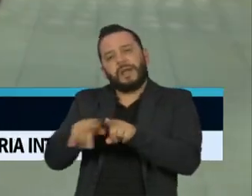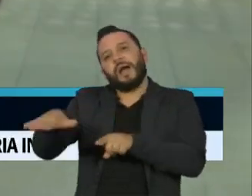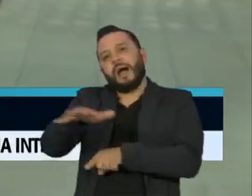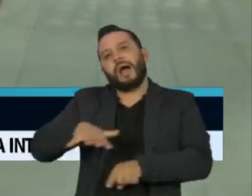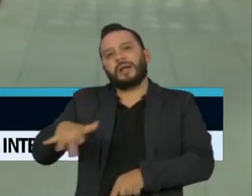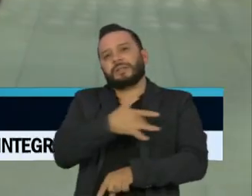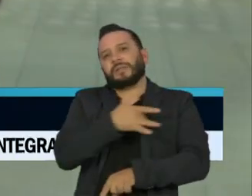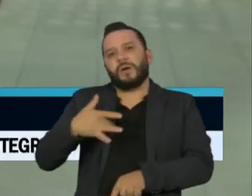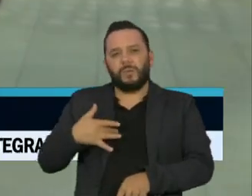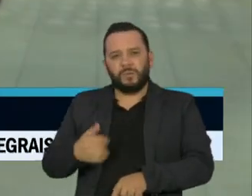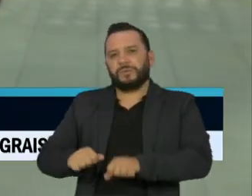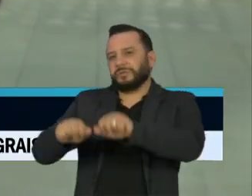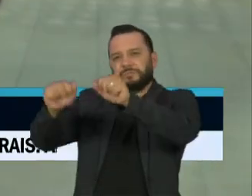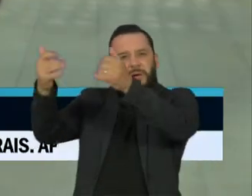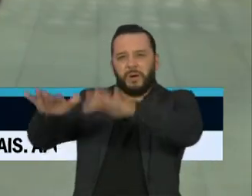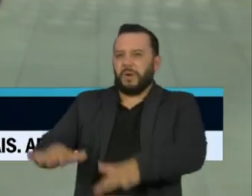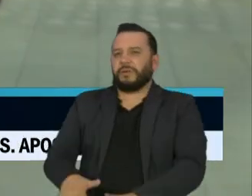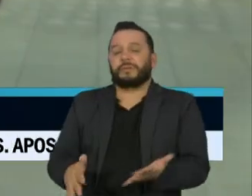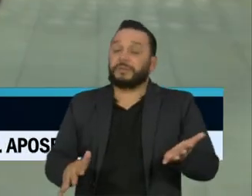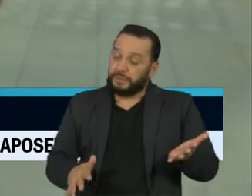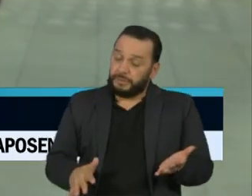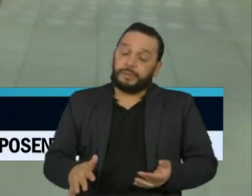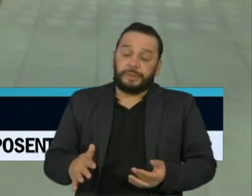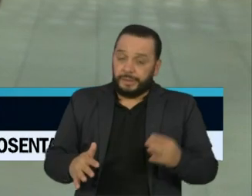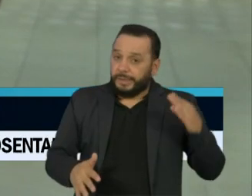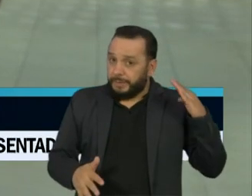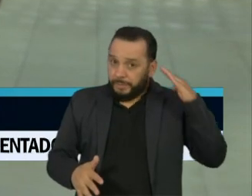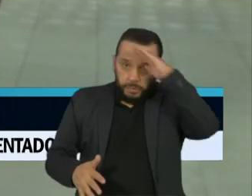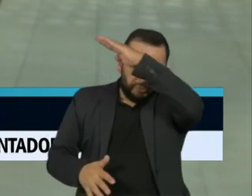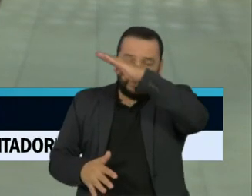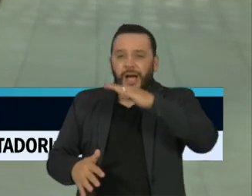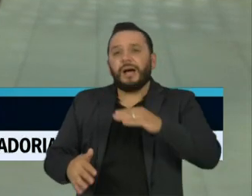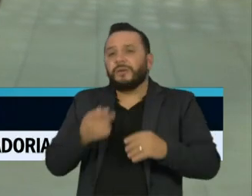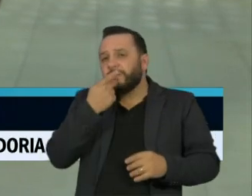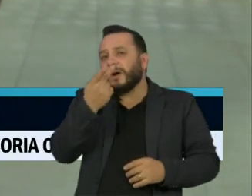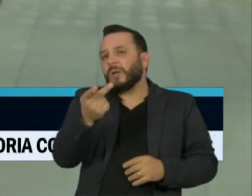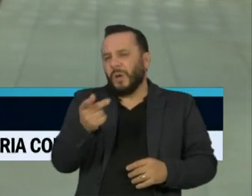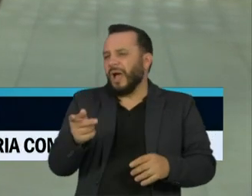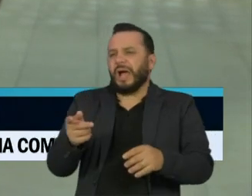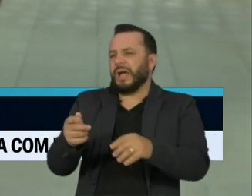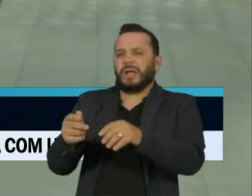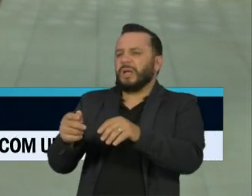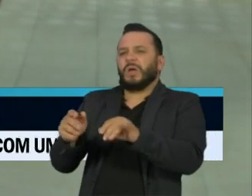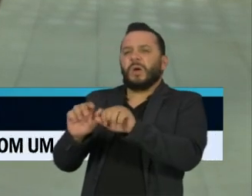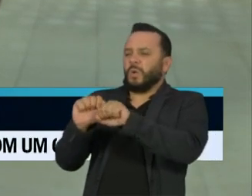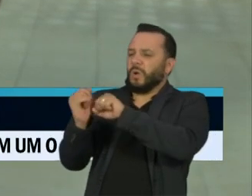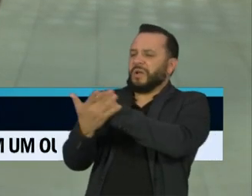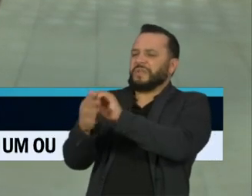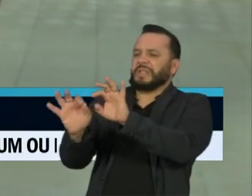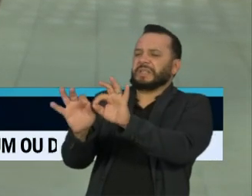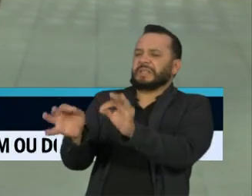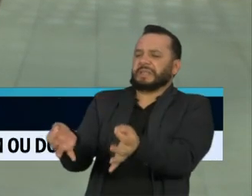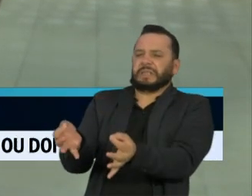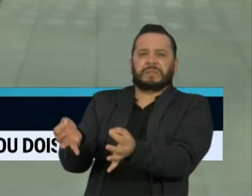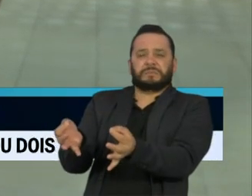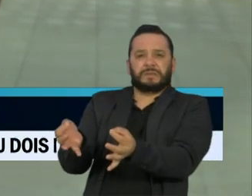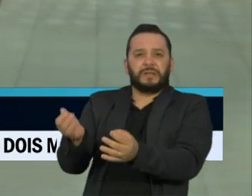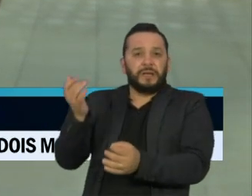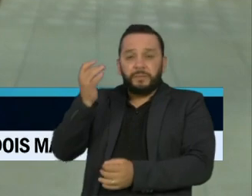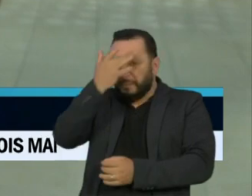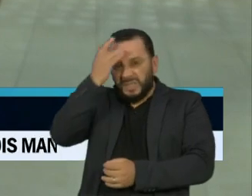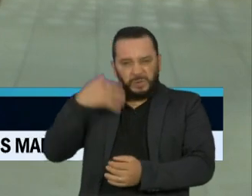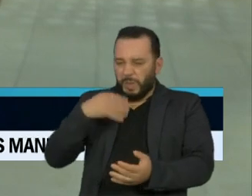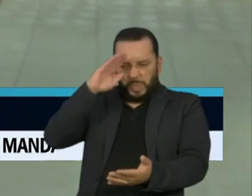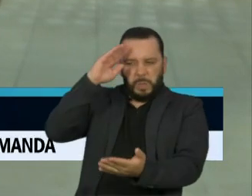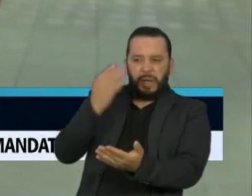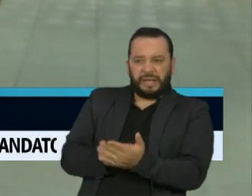Os discursos do presidente Jair Bolsonaro minimizando a pandemia podem ter colaborado para o aumento de casos e mortes